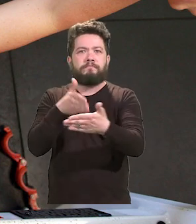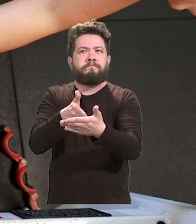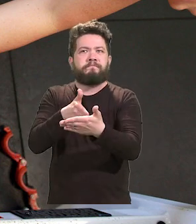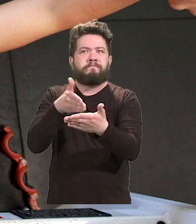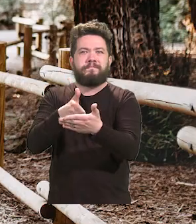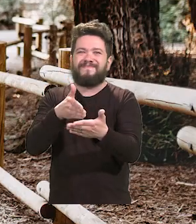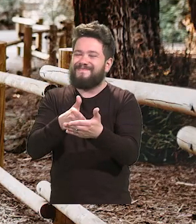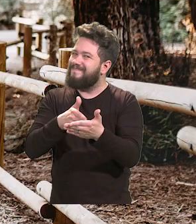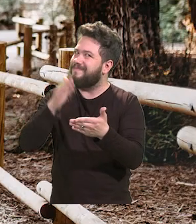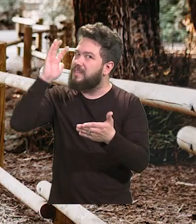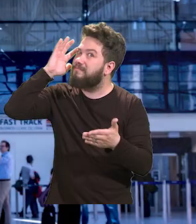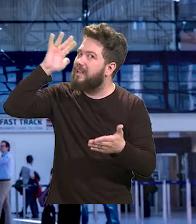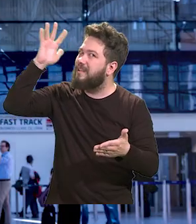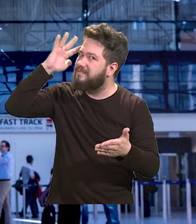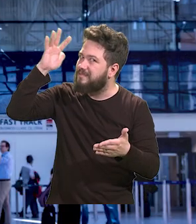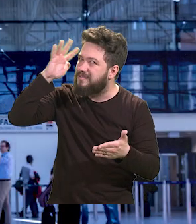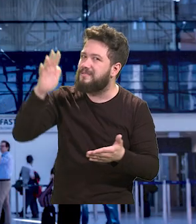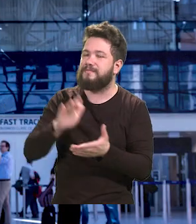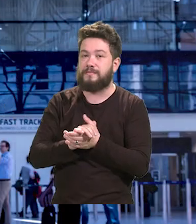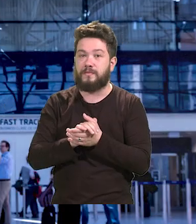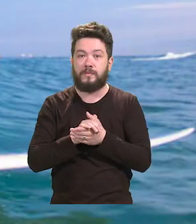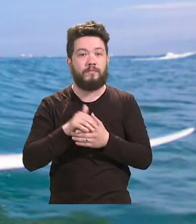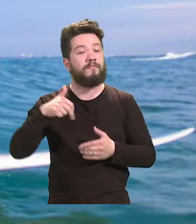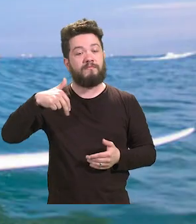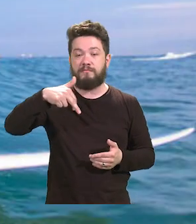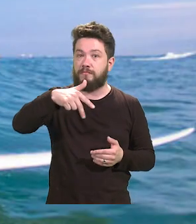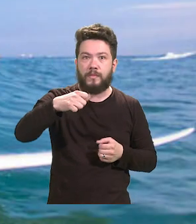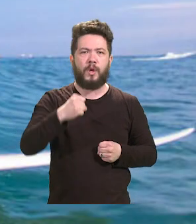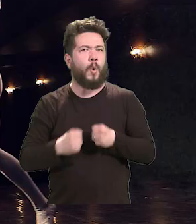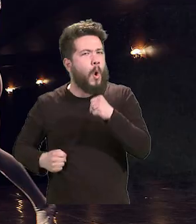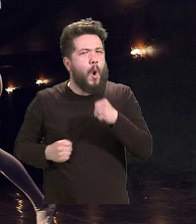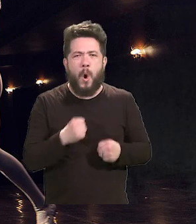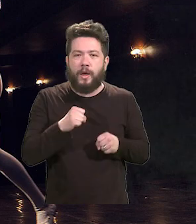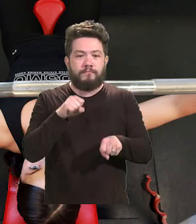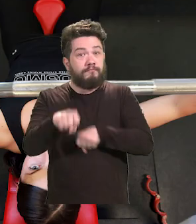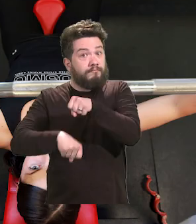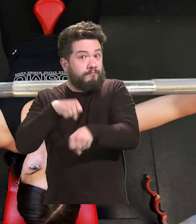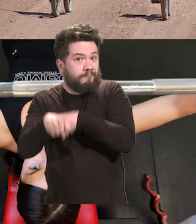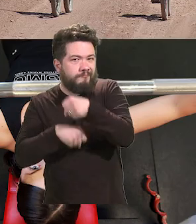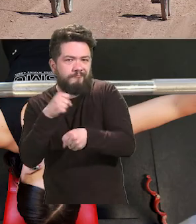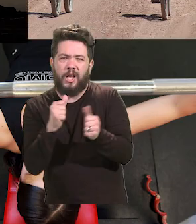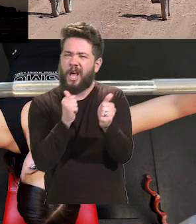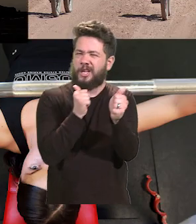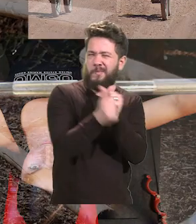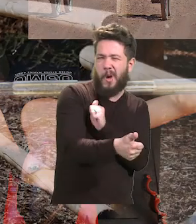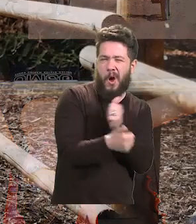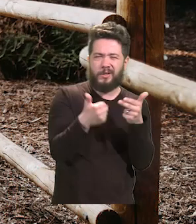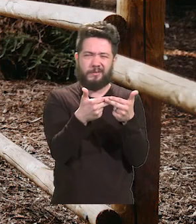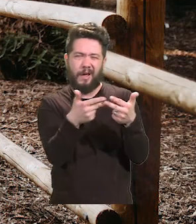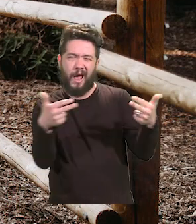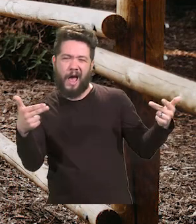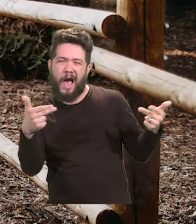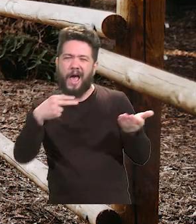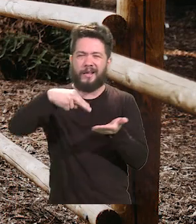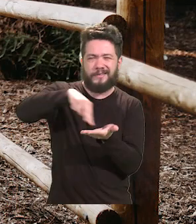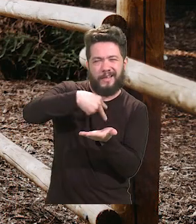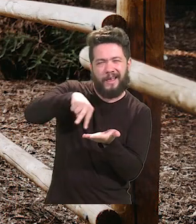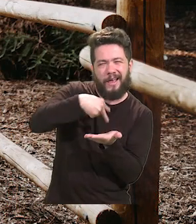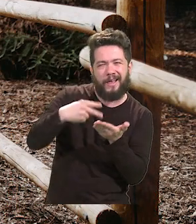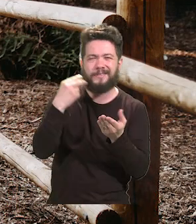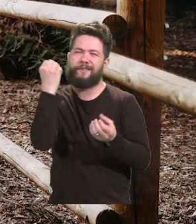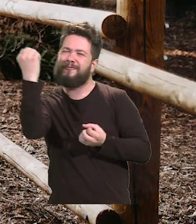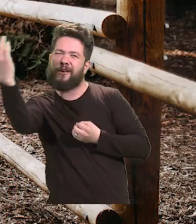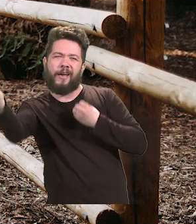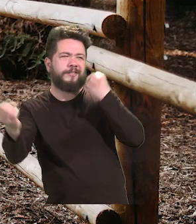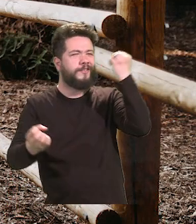físicas, dançar, viajar, surfar e tantas outras atividades que hoje você faria sem